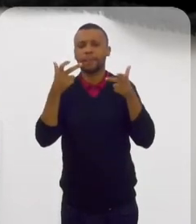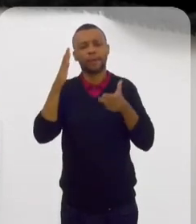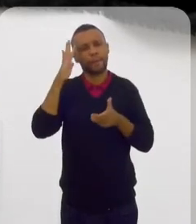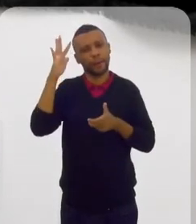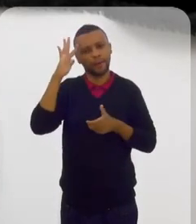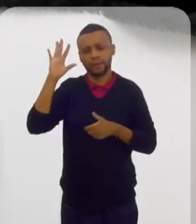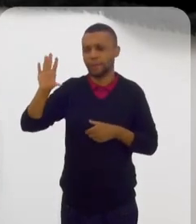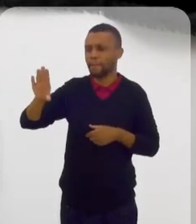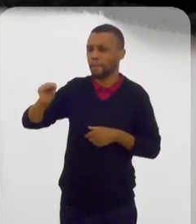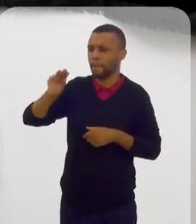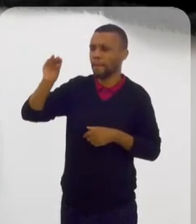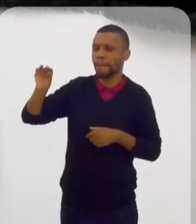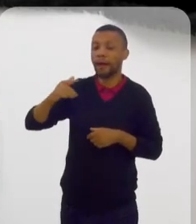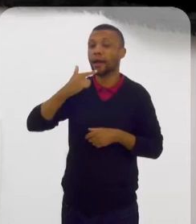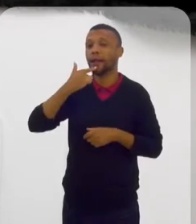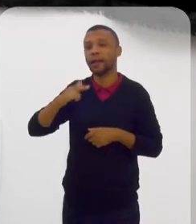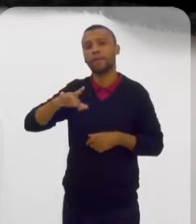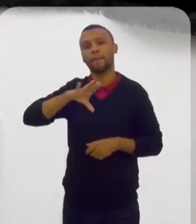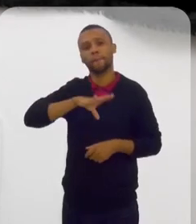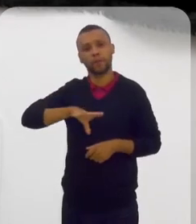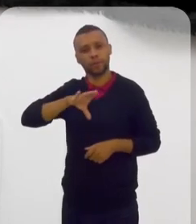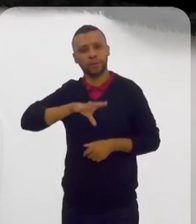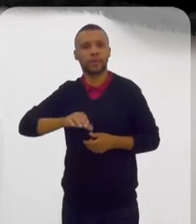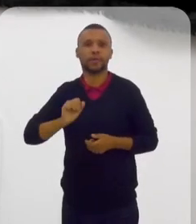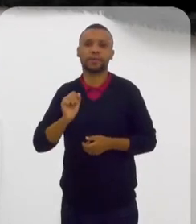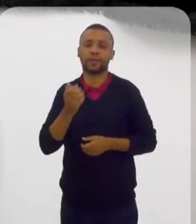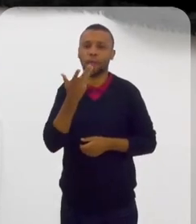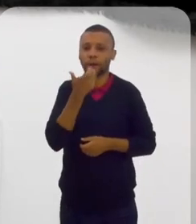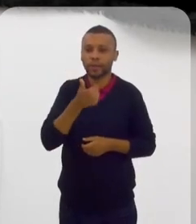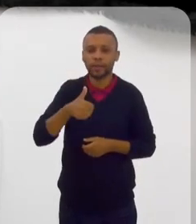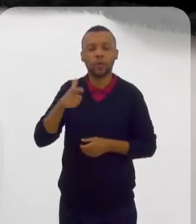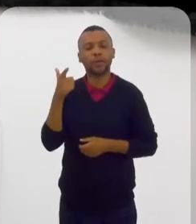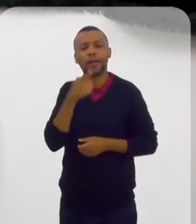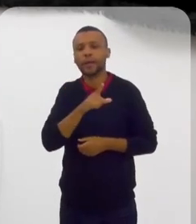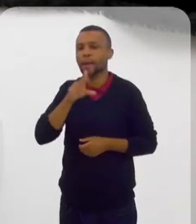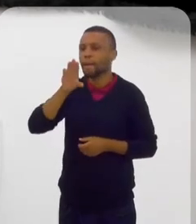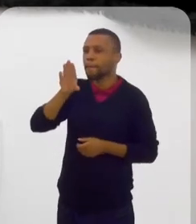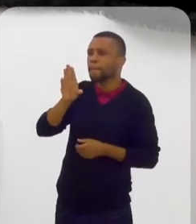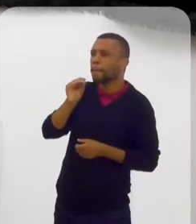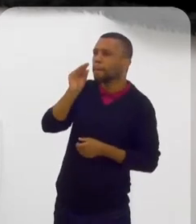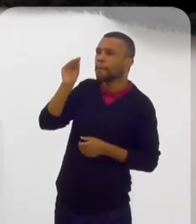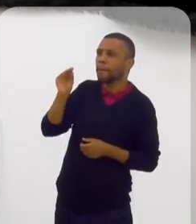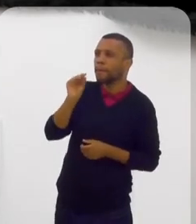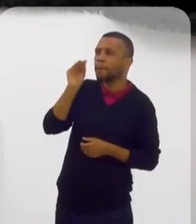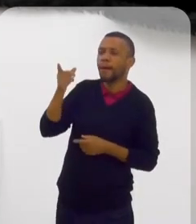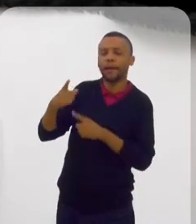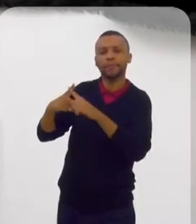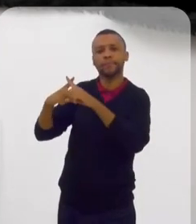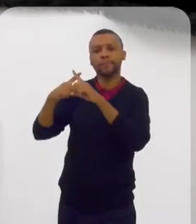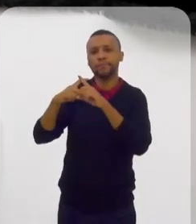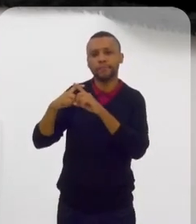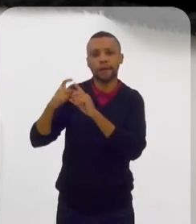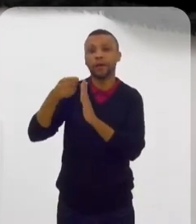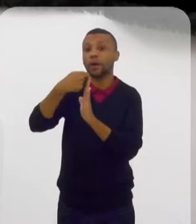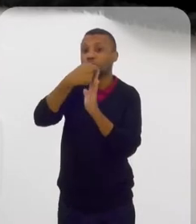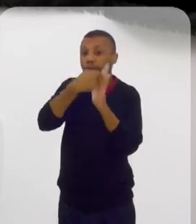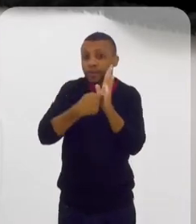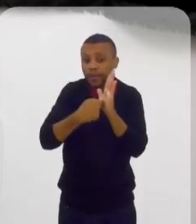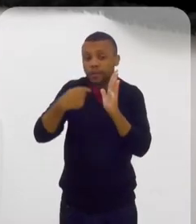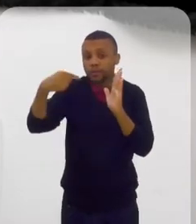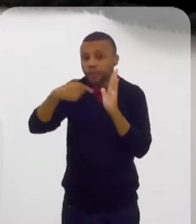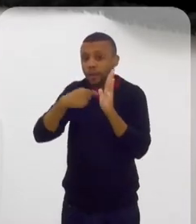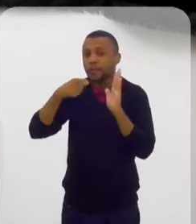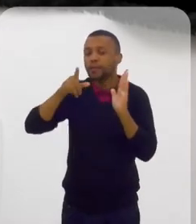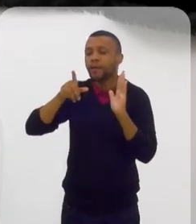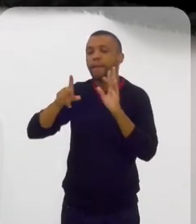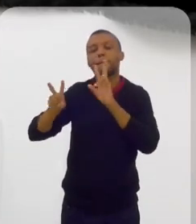imagina, você fala português e uma criança, ela consegue falar em árabe, pegar um texto da coroa e recitar. Porque ela pega